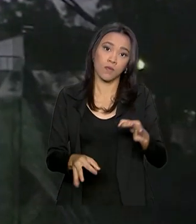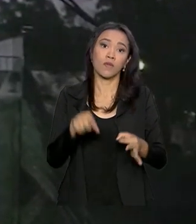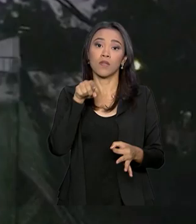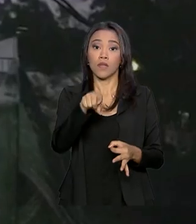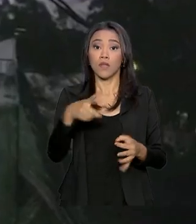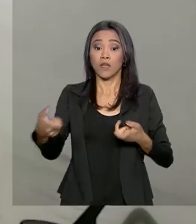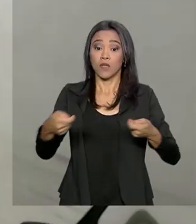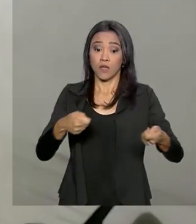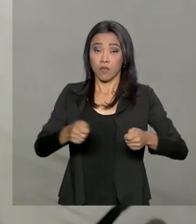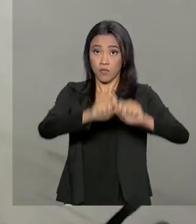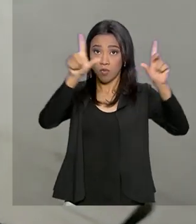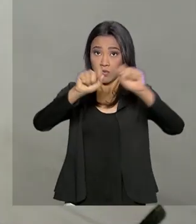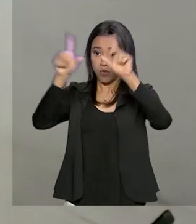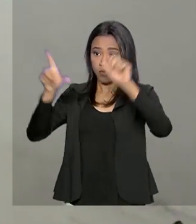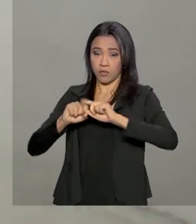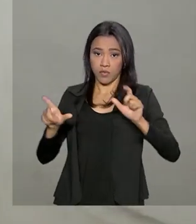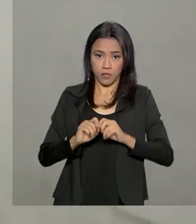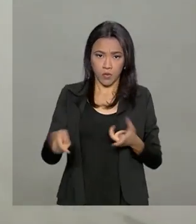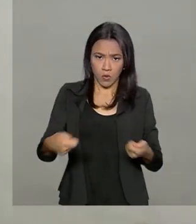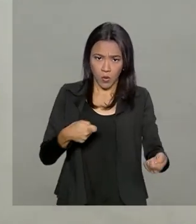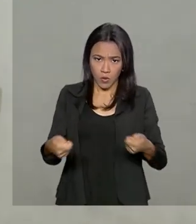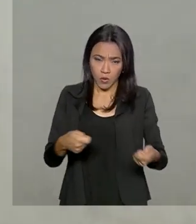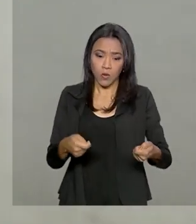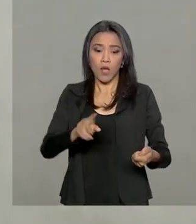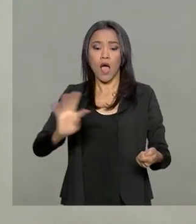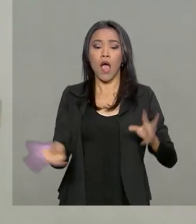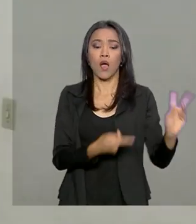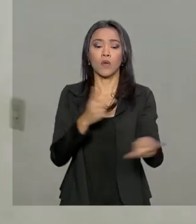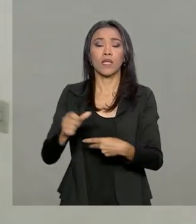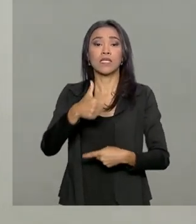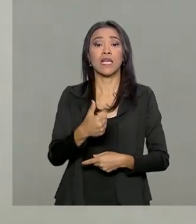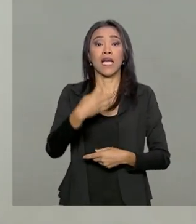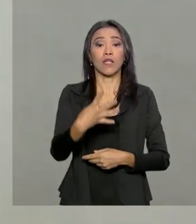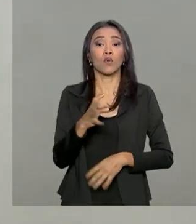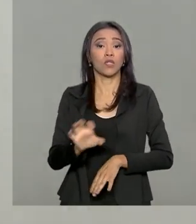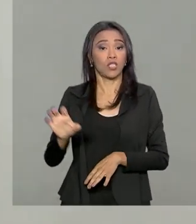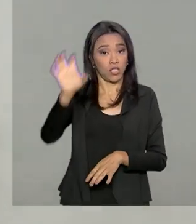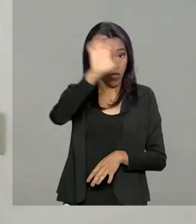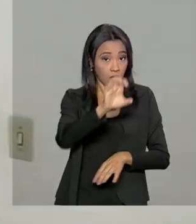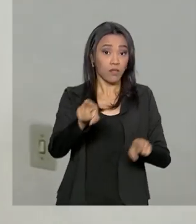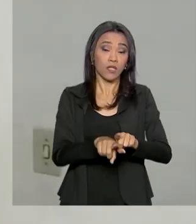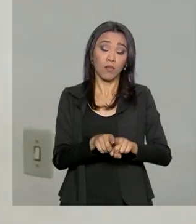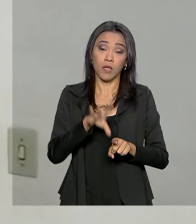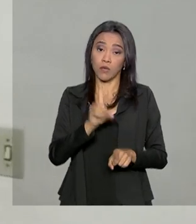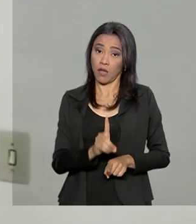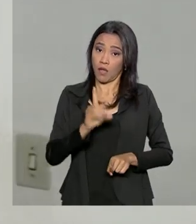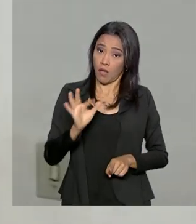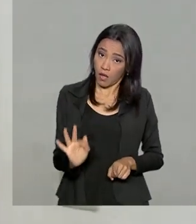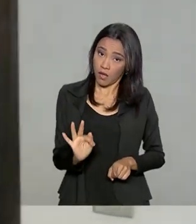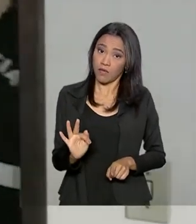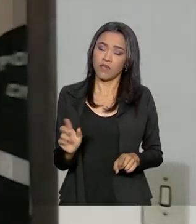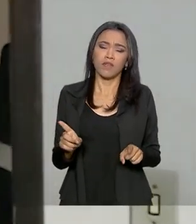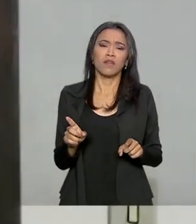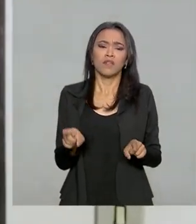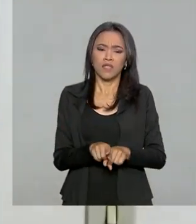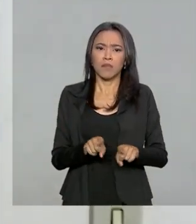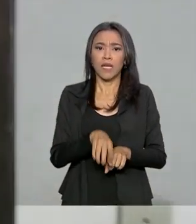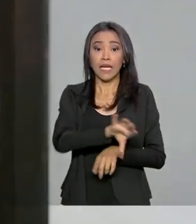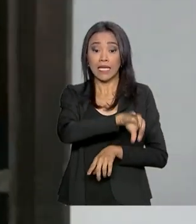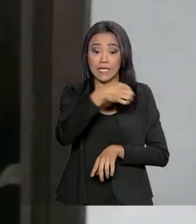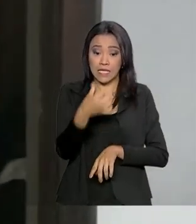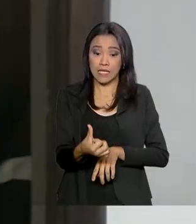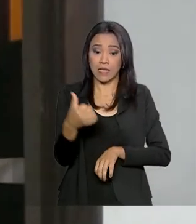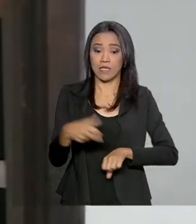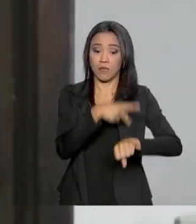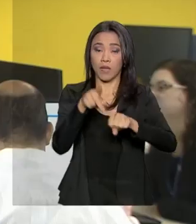e Controle Nacional em Brasília. A ação ocorre em 14 estados brasileiros e no Distrito Federal, mas também em seis países.